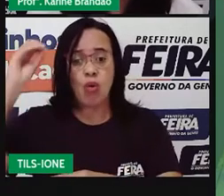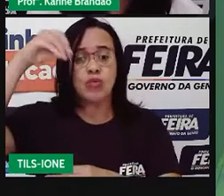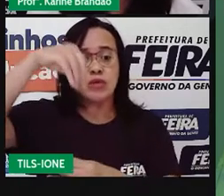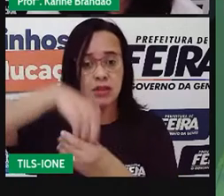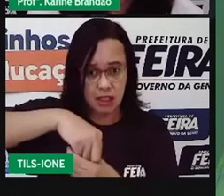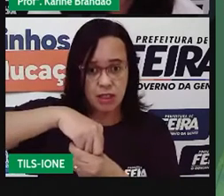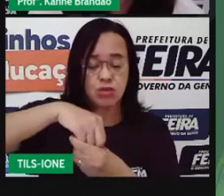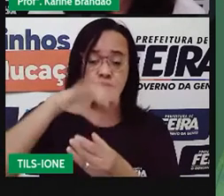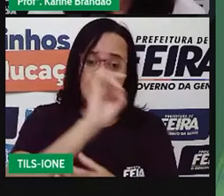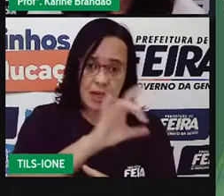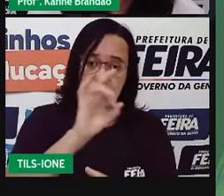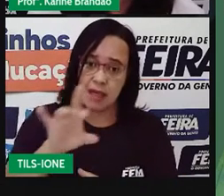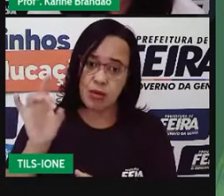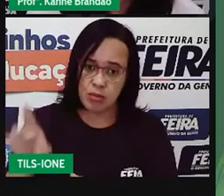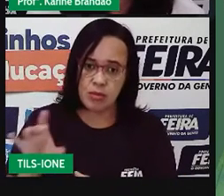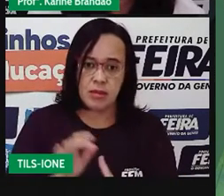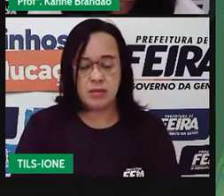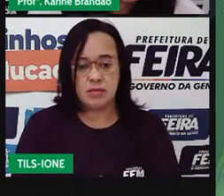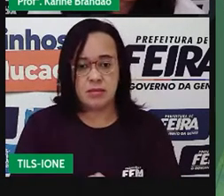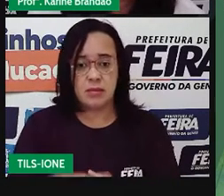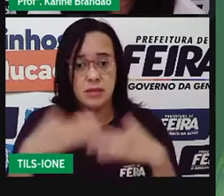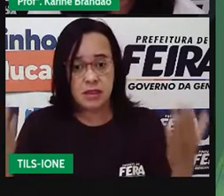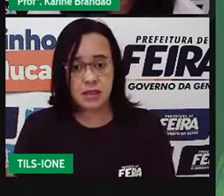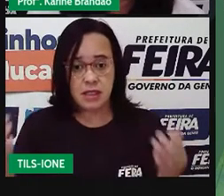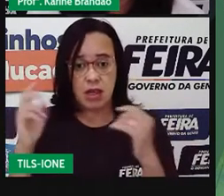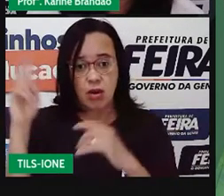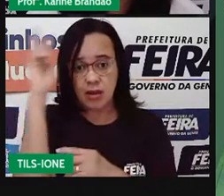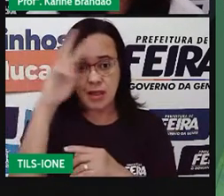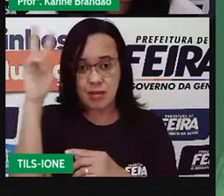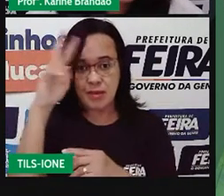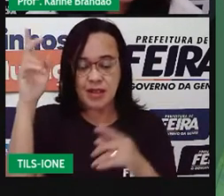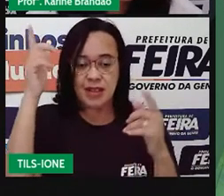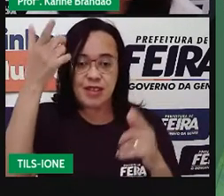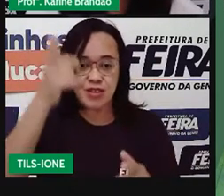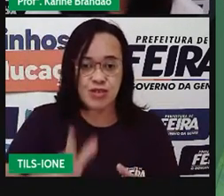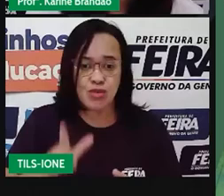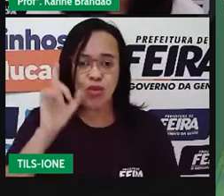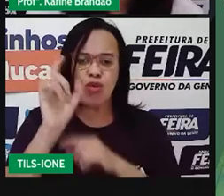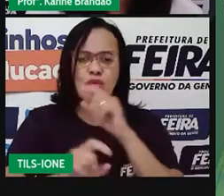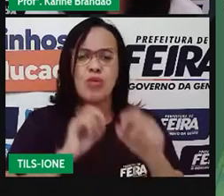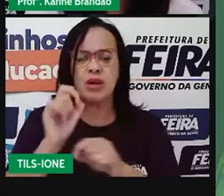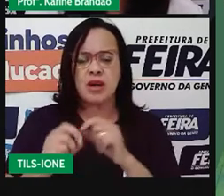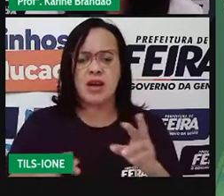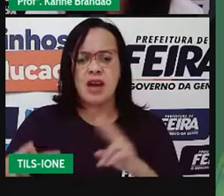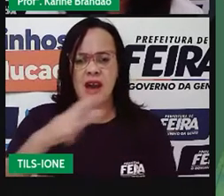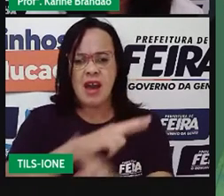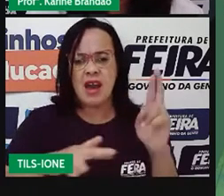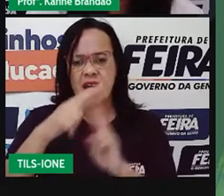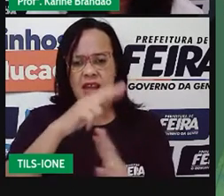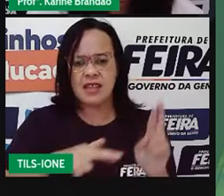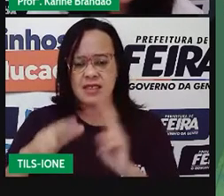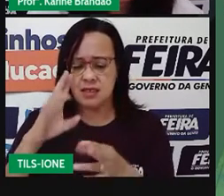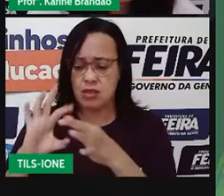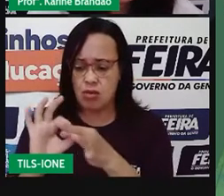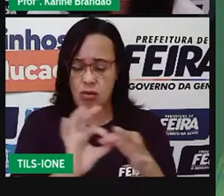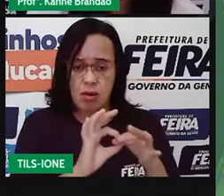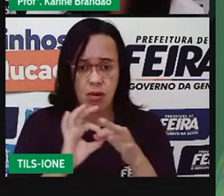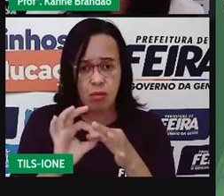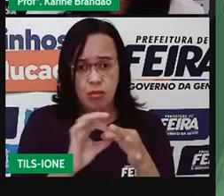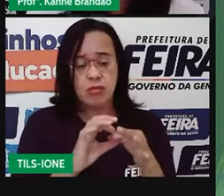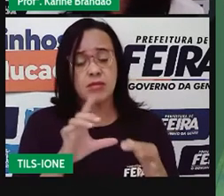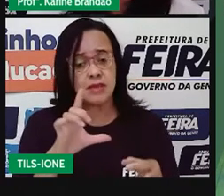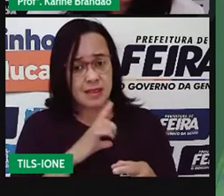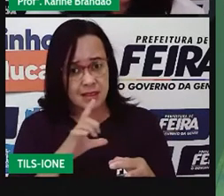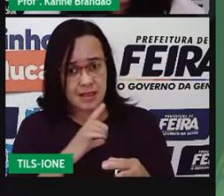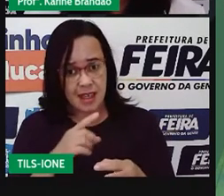relembrando a nossa última aula das relações harmônicas, nós vimos que existem relações harmônicas